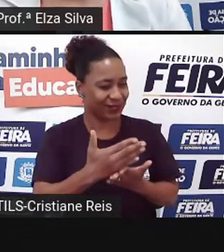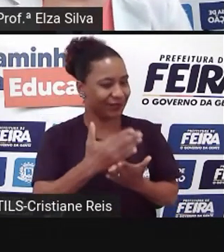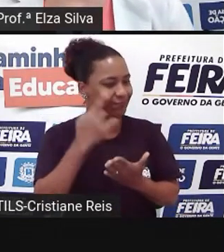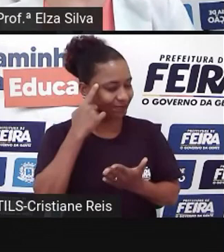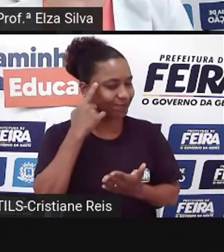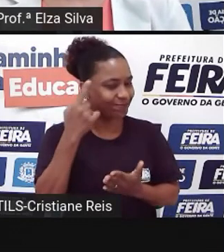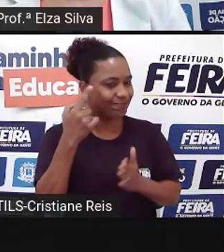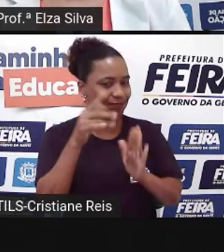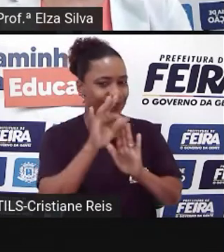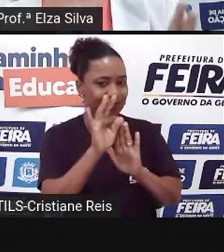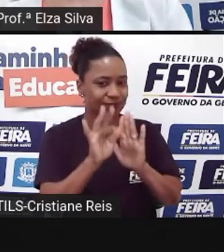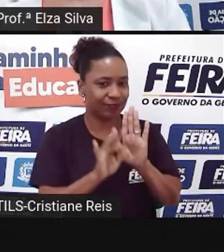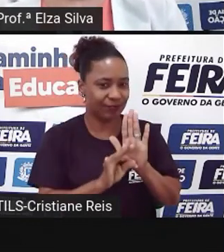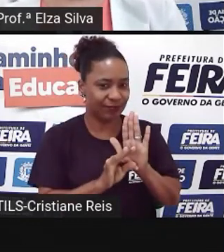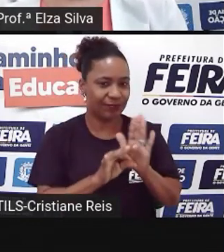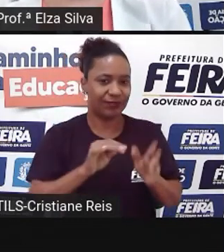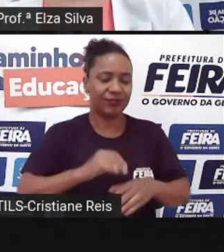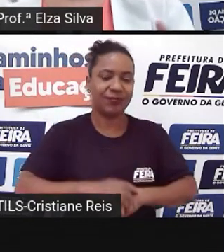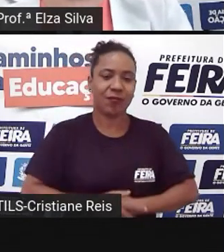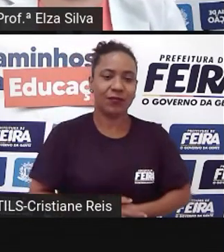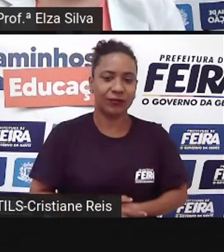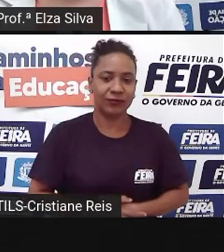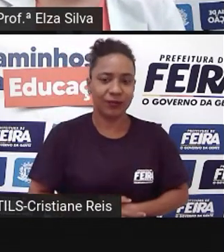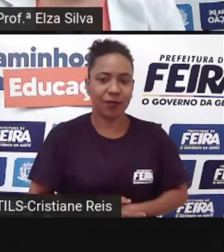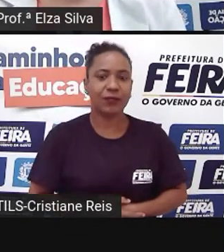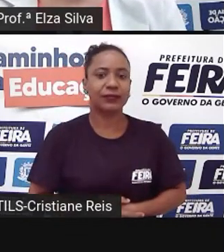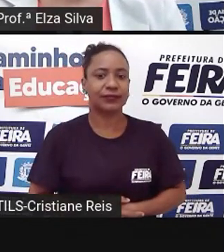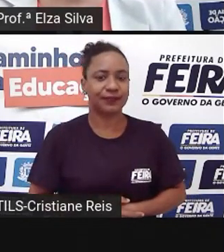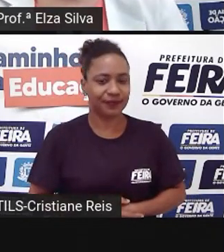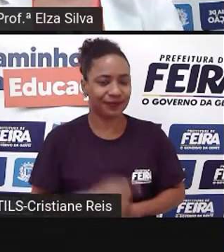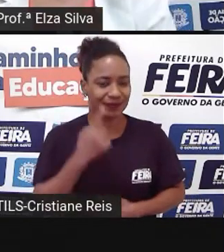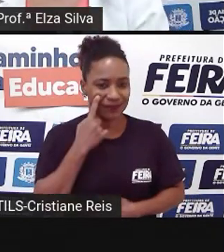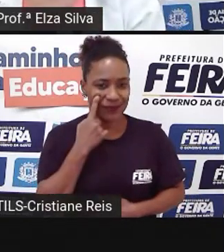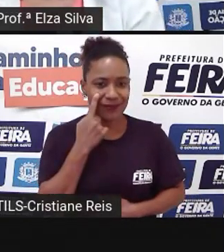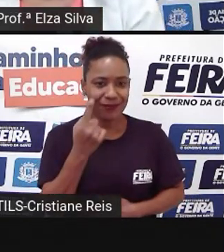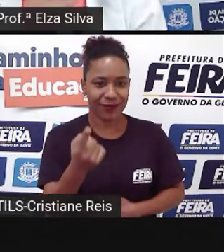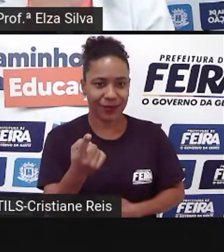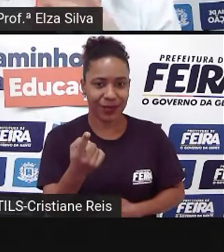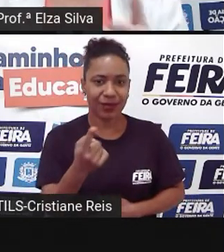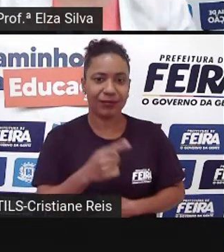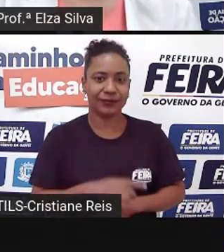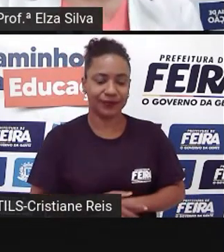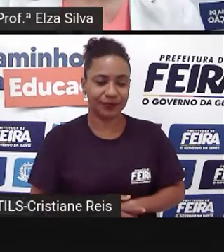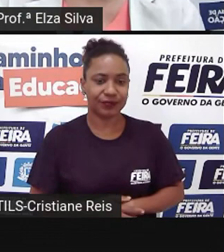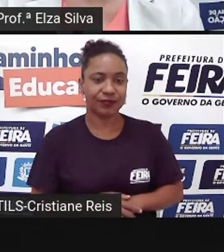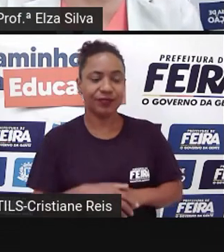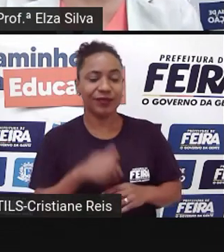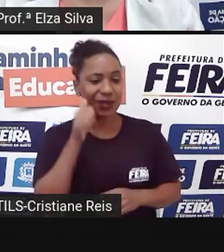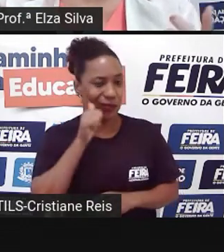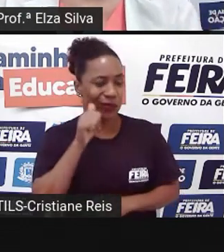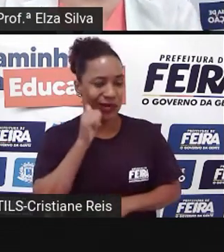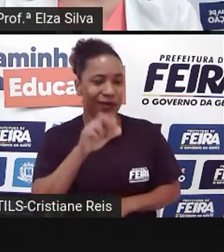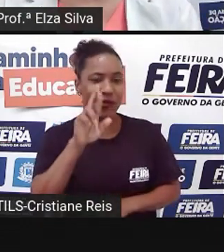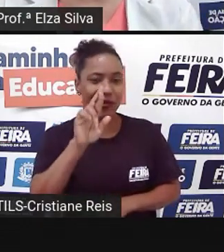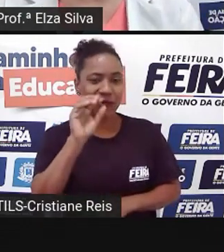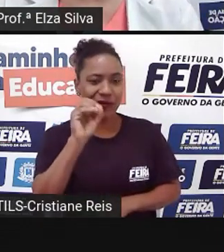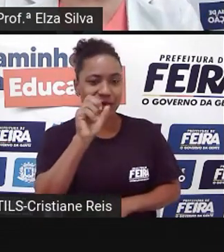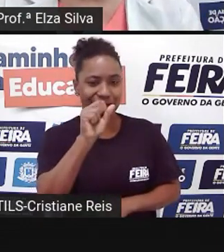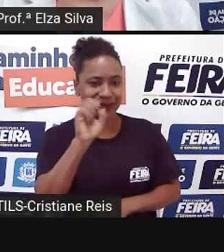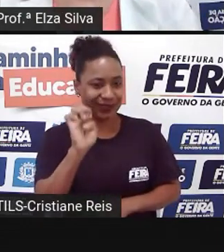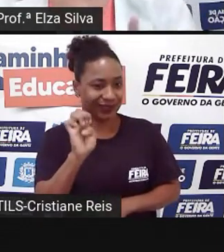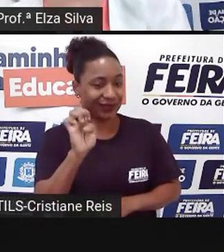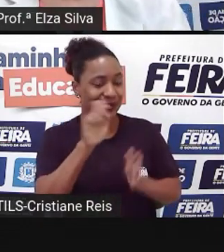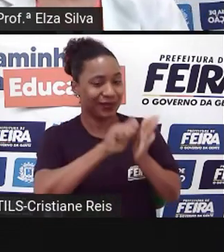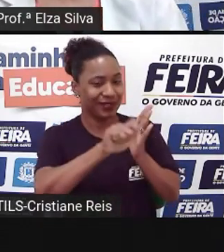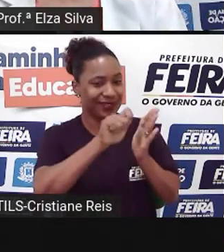Richard Smith is my friend Então a Rose está escrevendo agora sobre o Richard